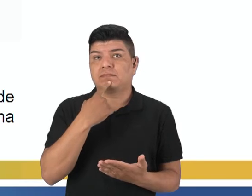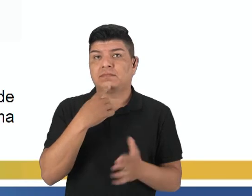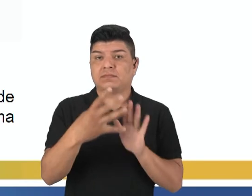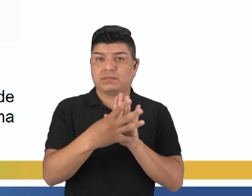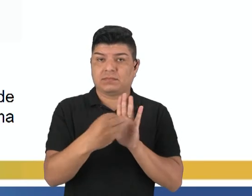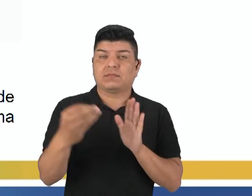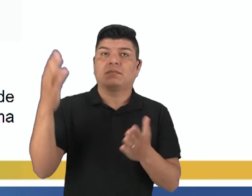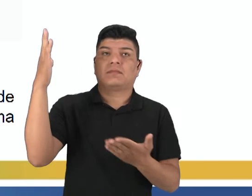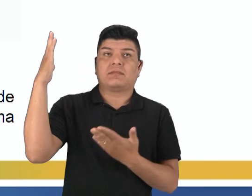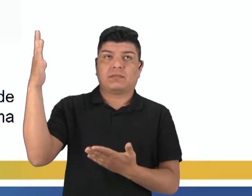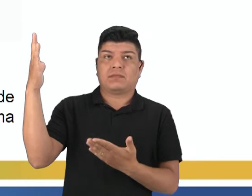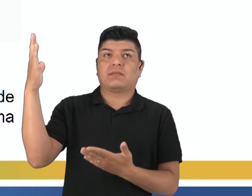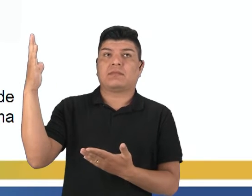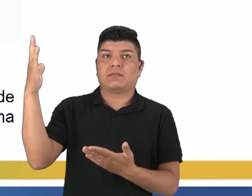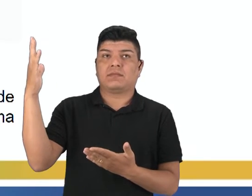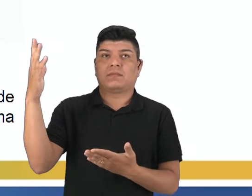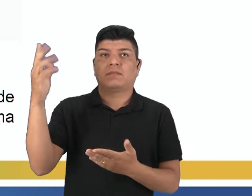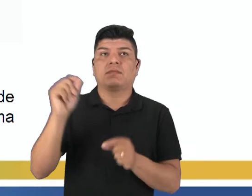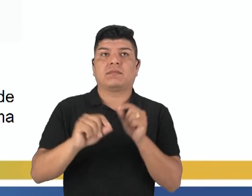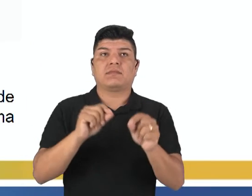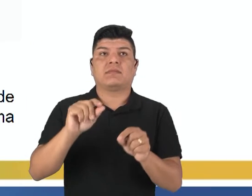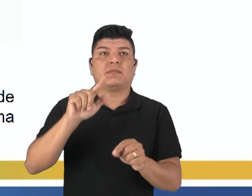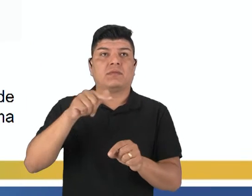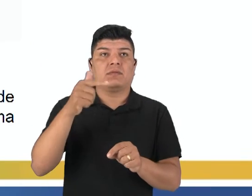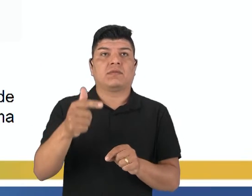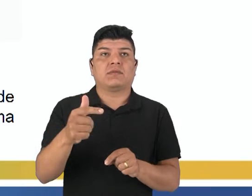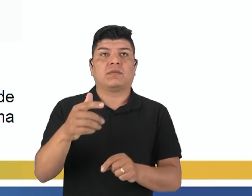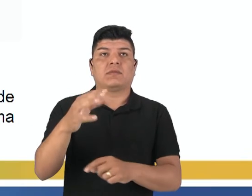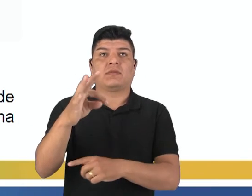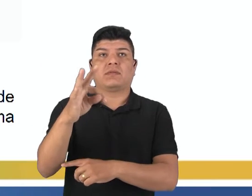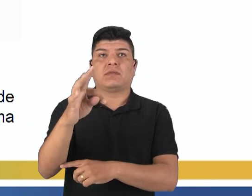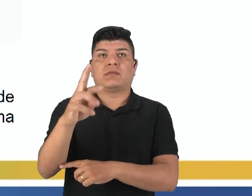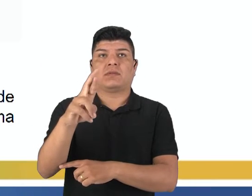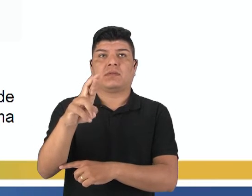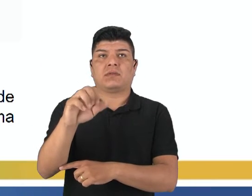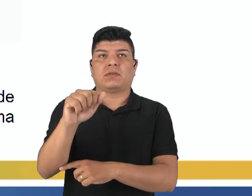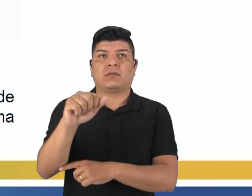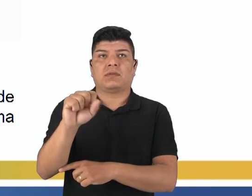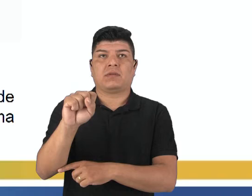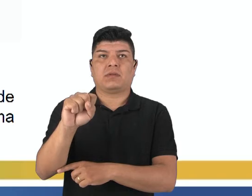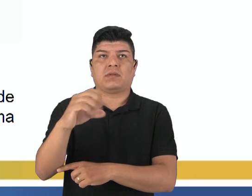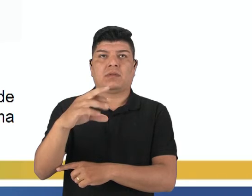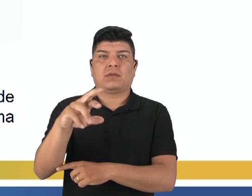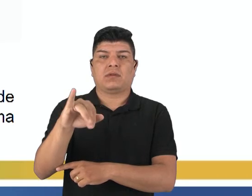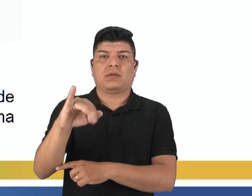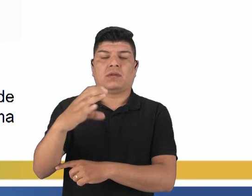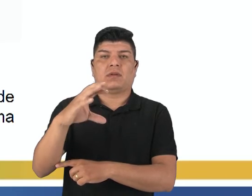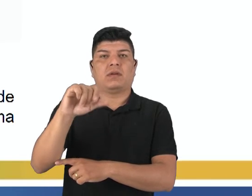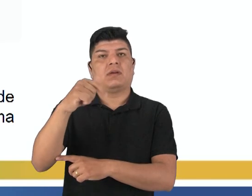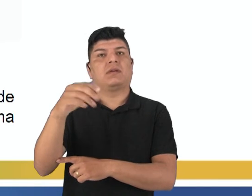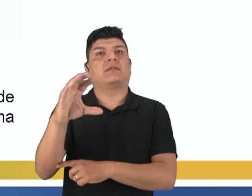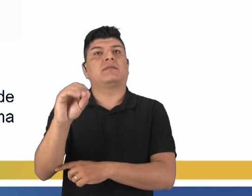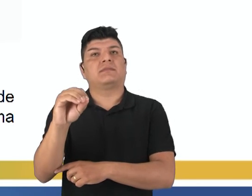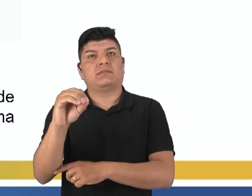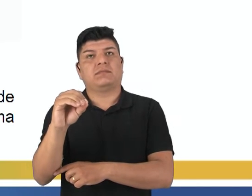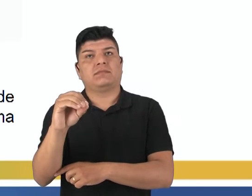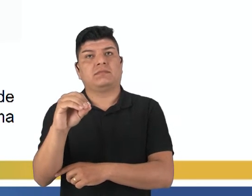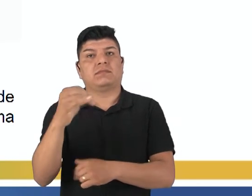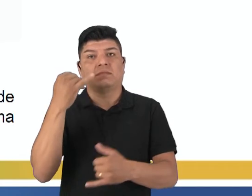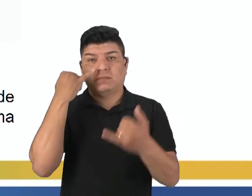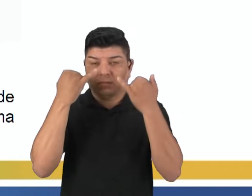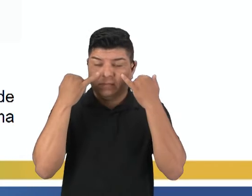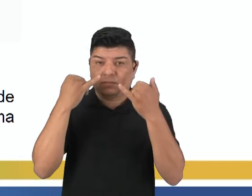Existe também o nosso processo de transcrição, que é aquele no qual o DNA é usado para a formação da molécula de